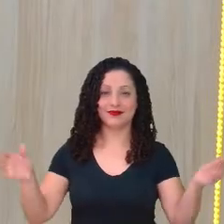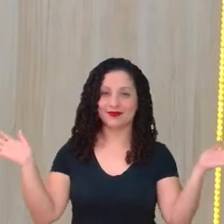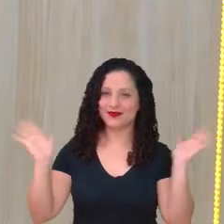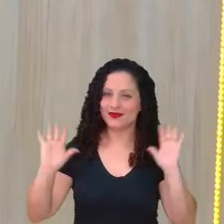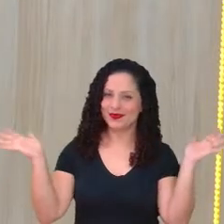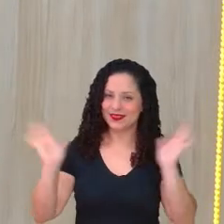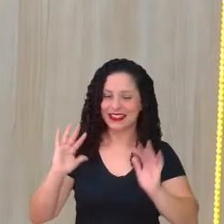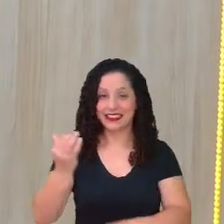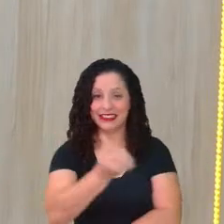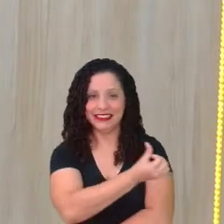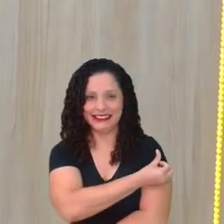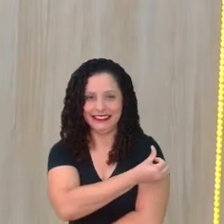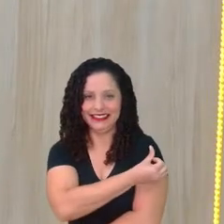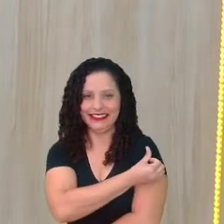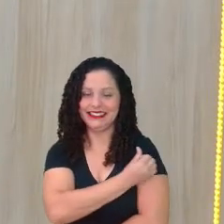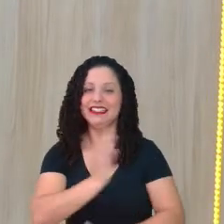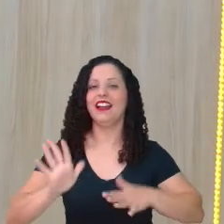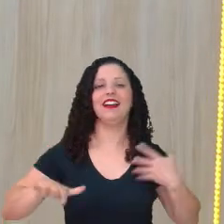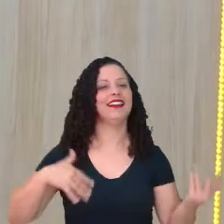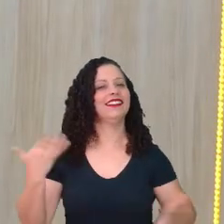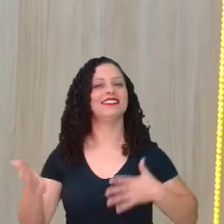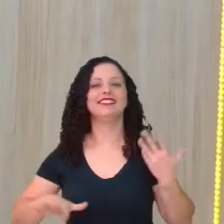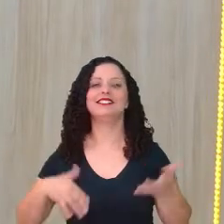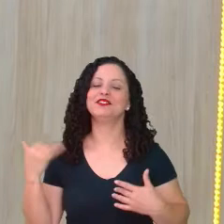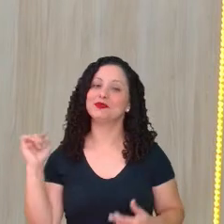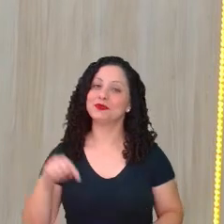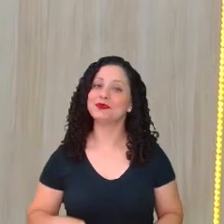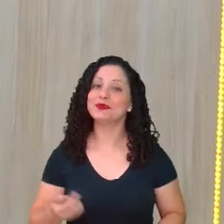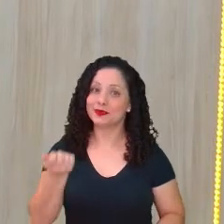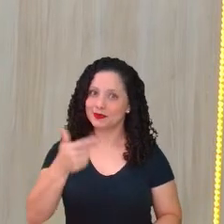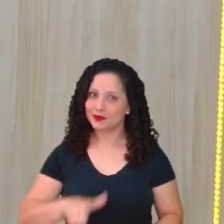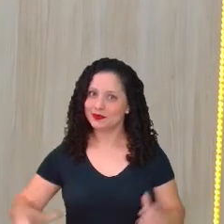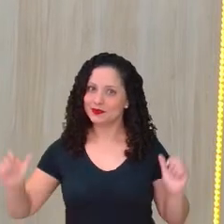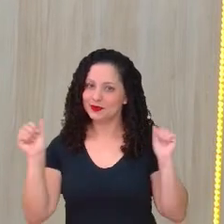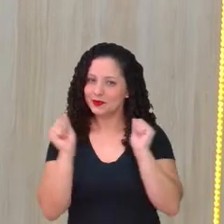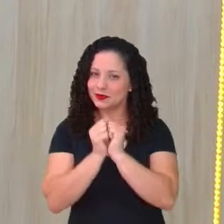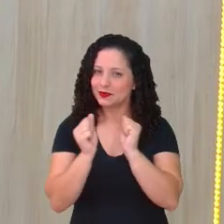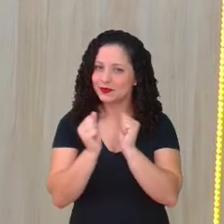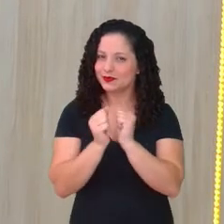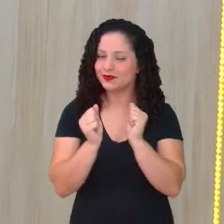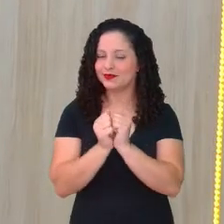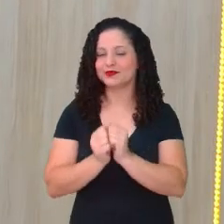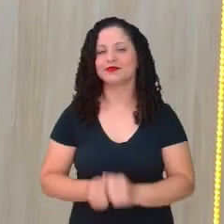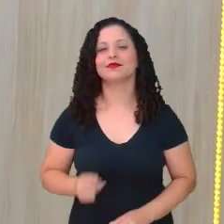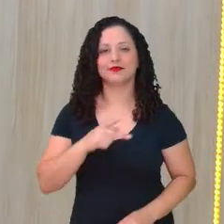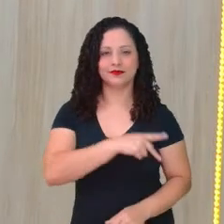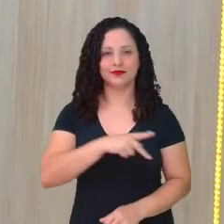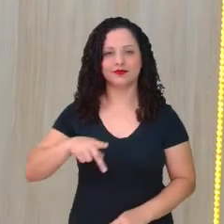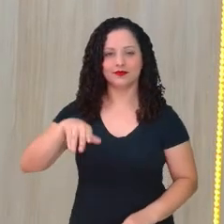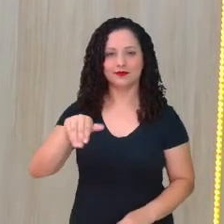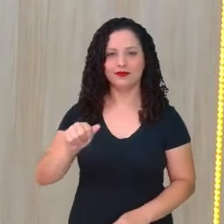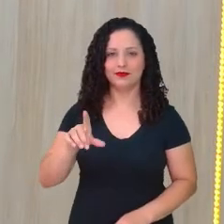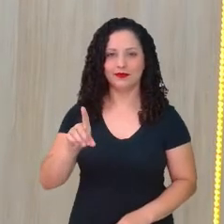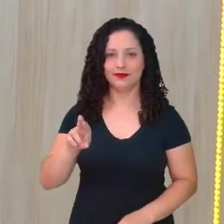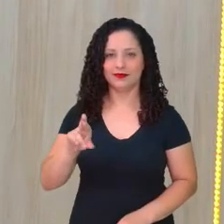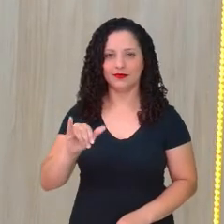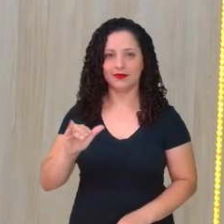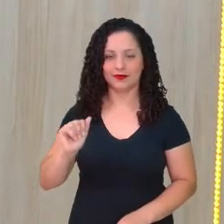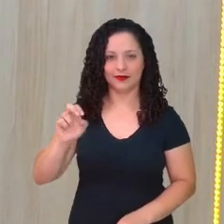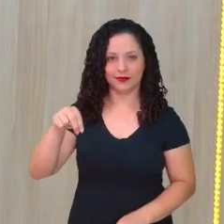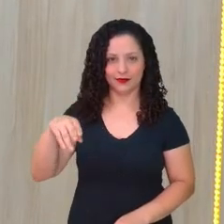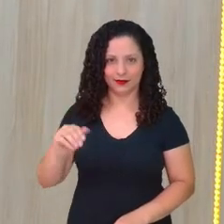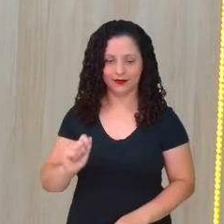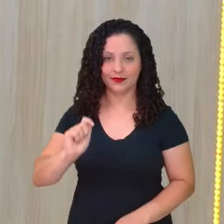Olá, sexto ano! Que alegria estar aqui mais uma vez com vocês! Eu me chamo Adriana Maria, este é o meu